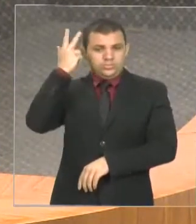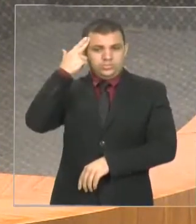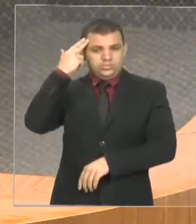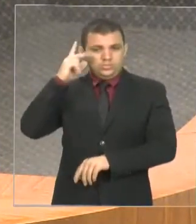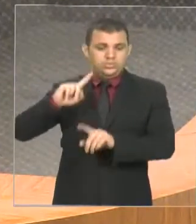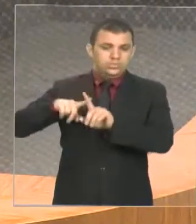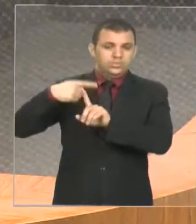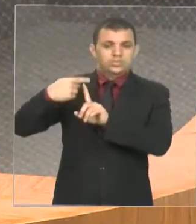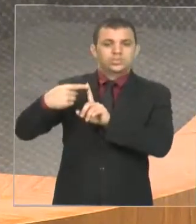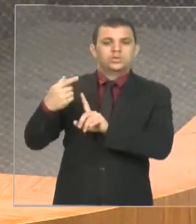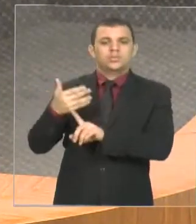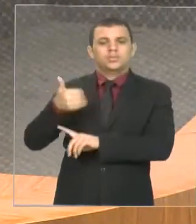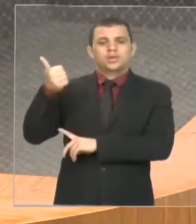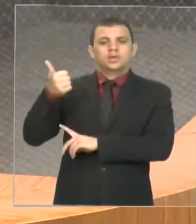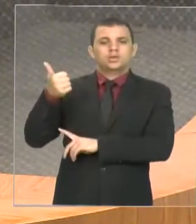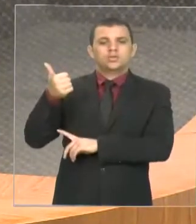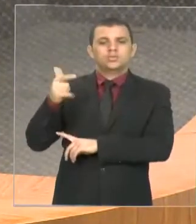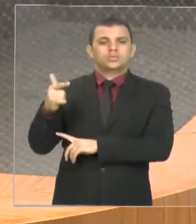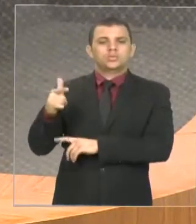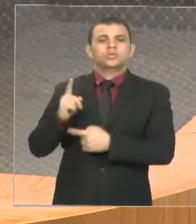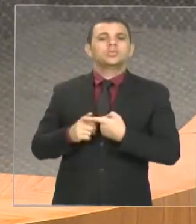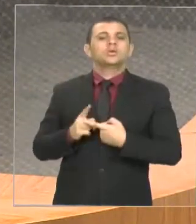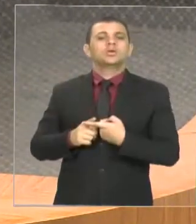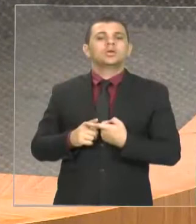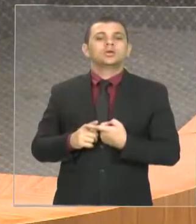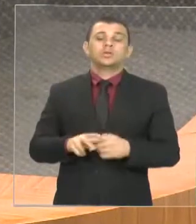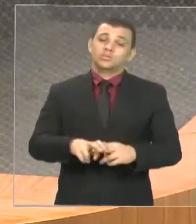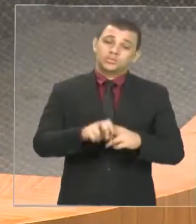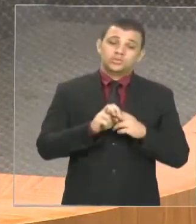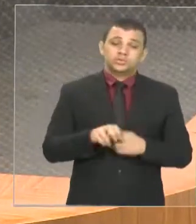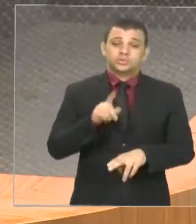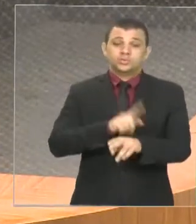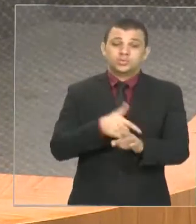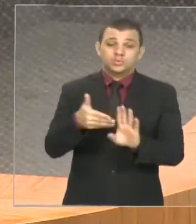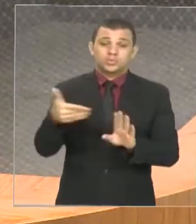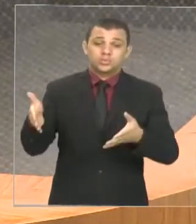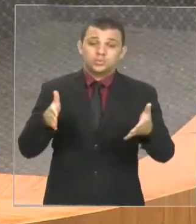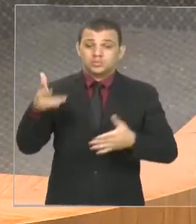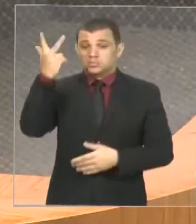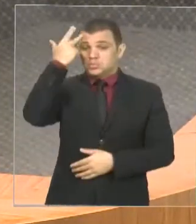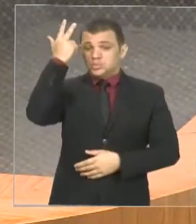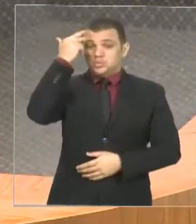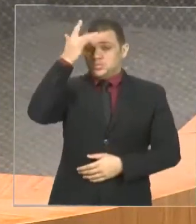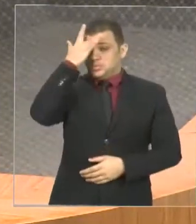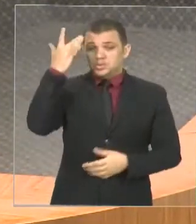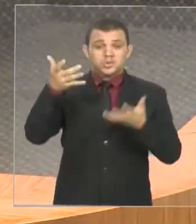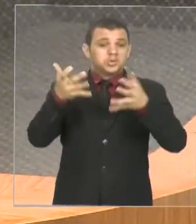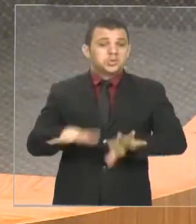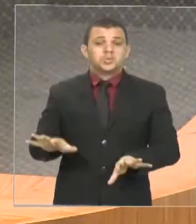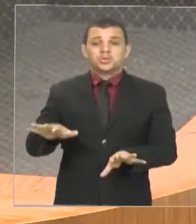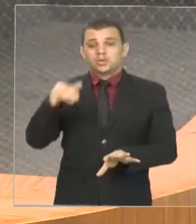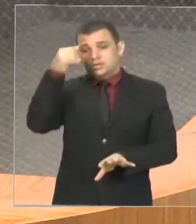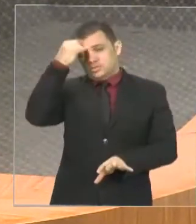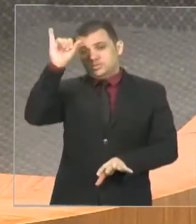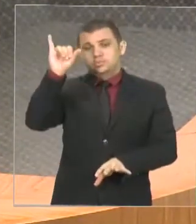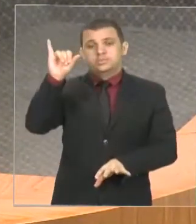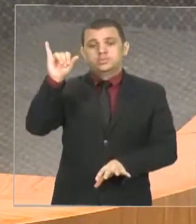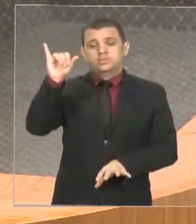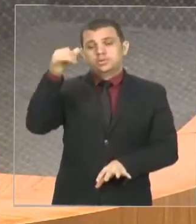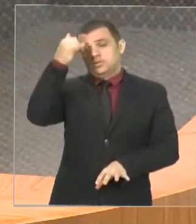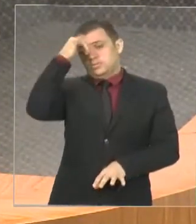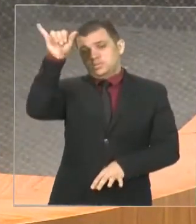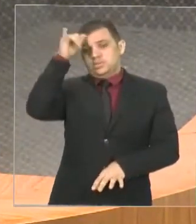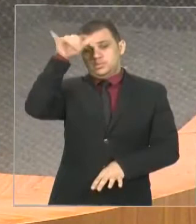Por quê? Porque nessa hora, ninguém quer fazer, ninguém questione de fazer as correções que são necessárias. Nós